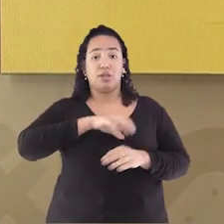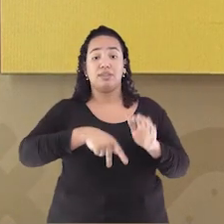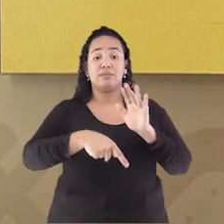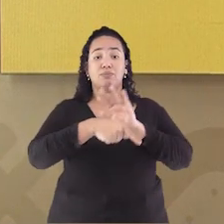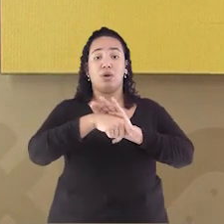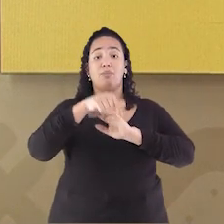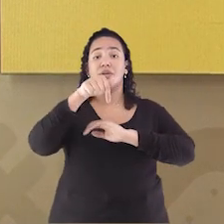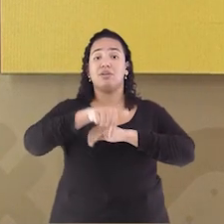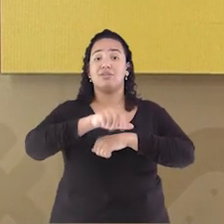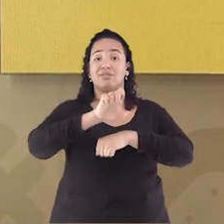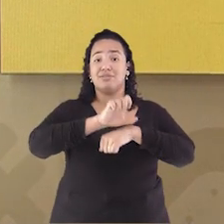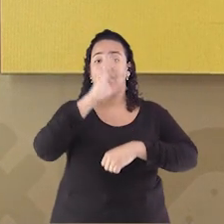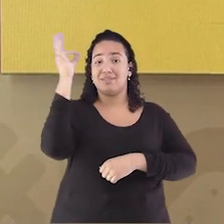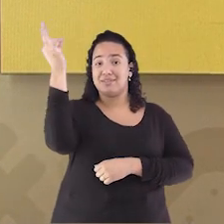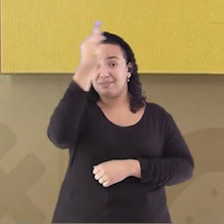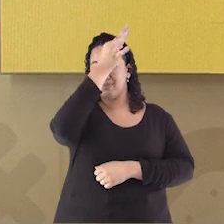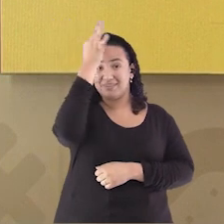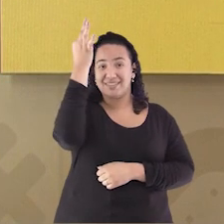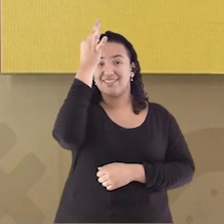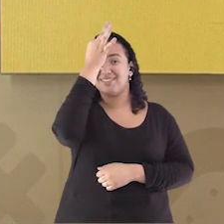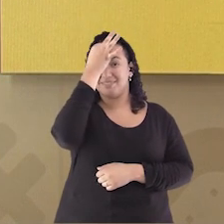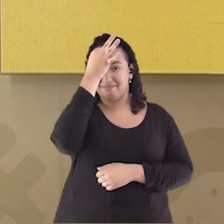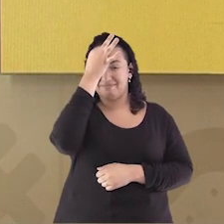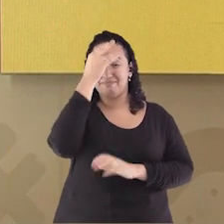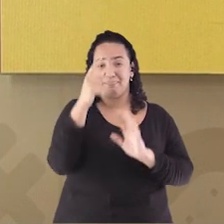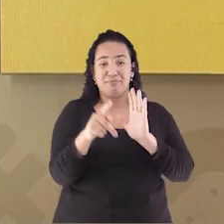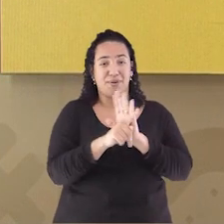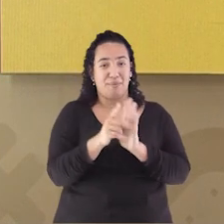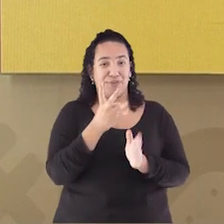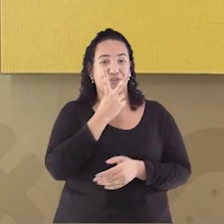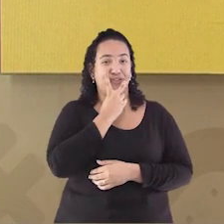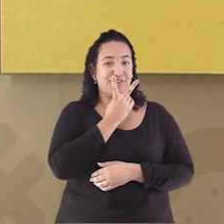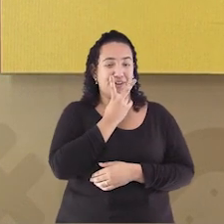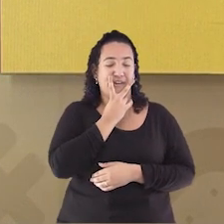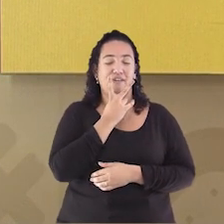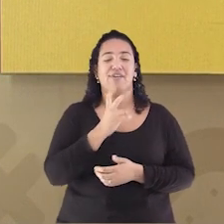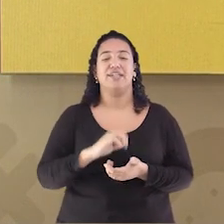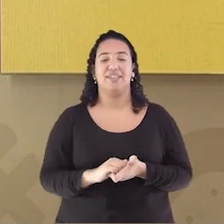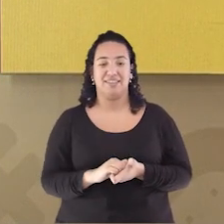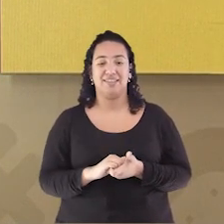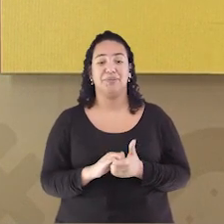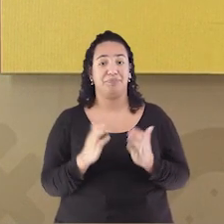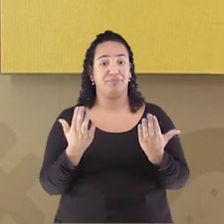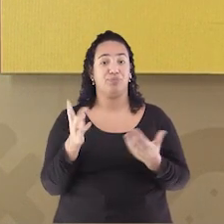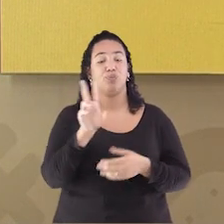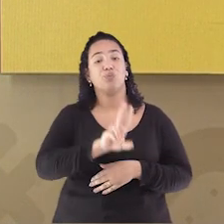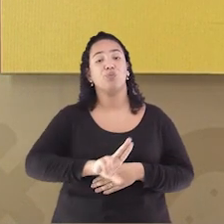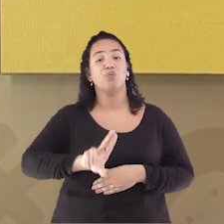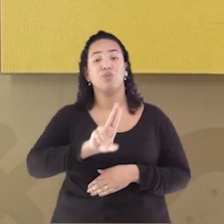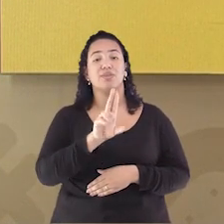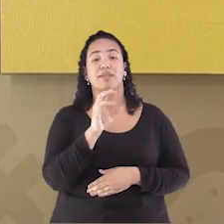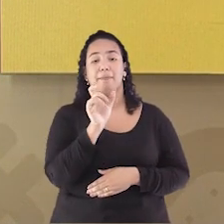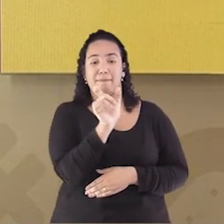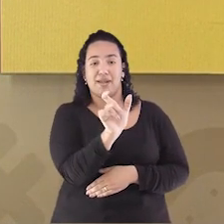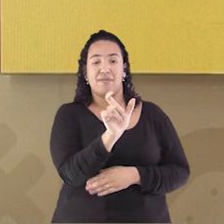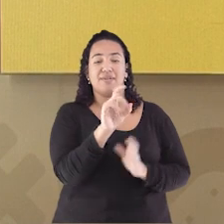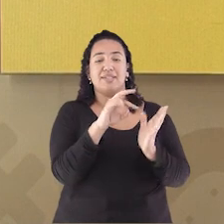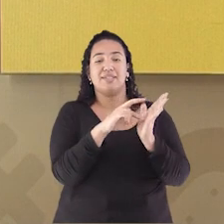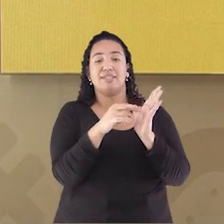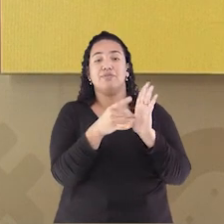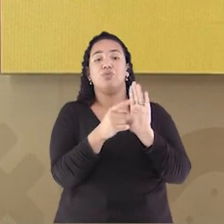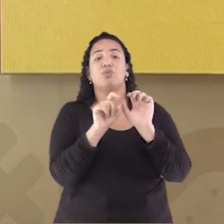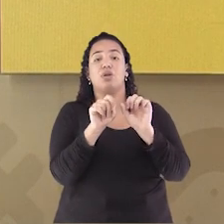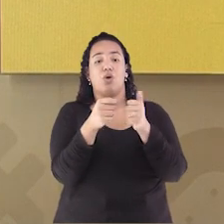capixabas Nós Aqui do Espírito Santo Usamos essa palavra Para dizer Que